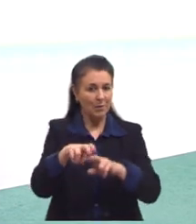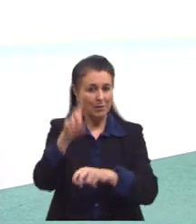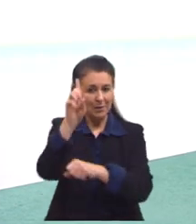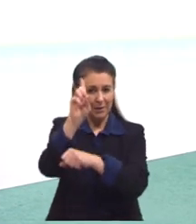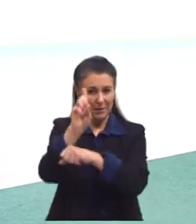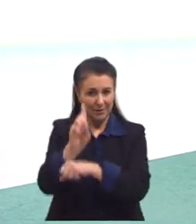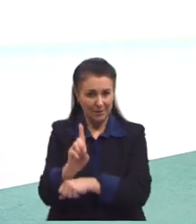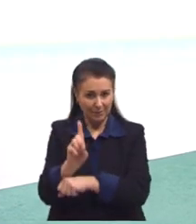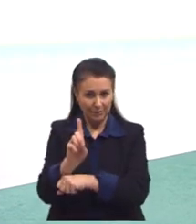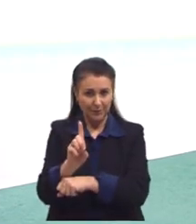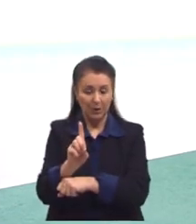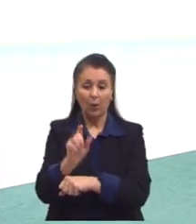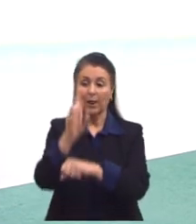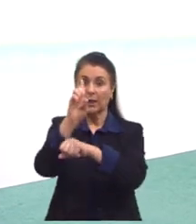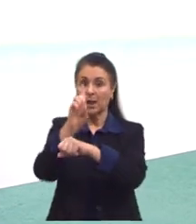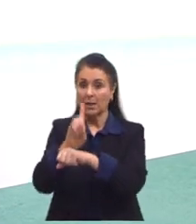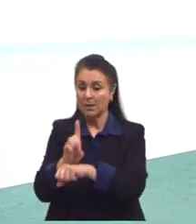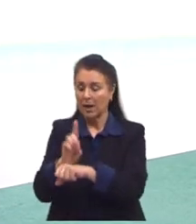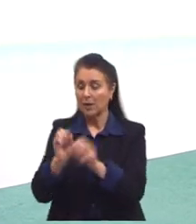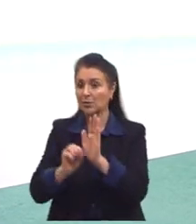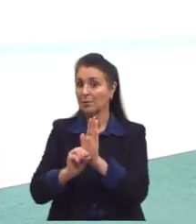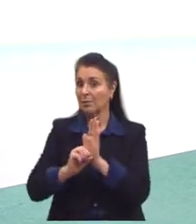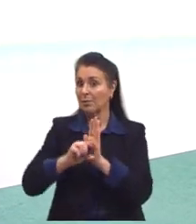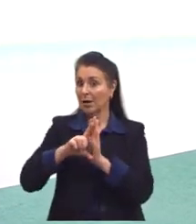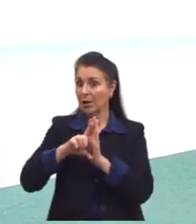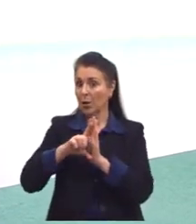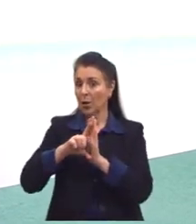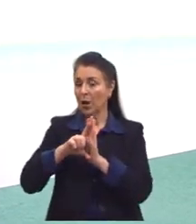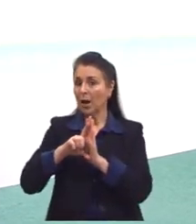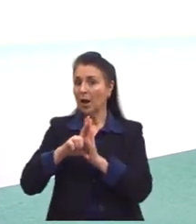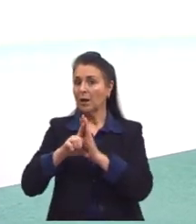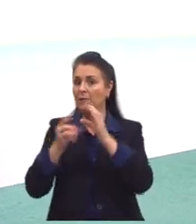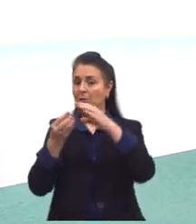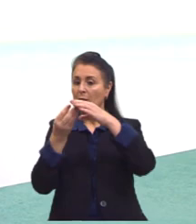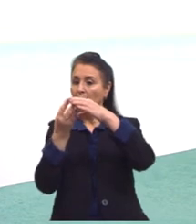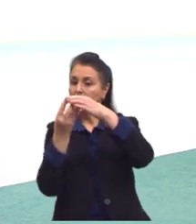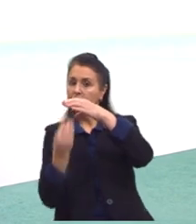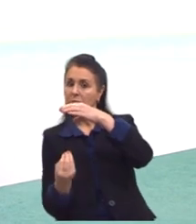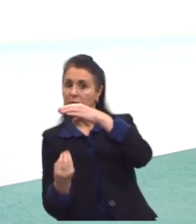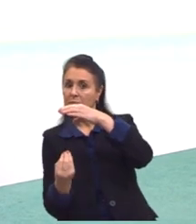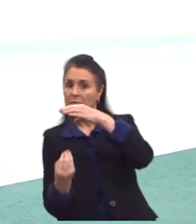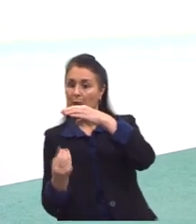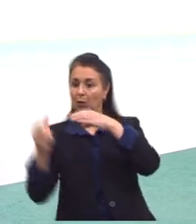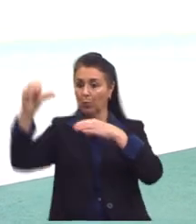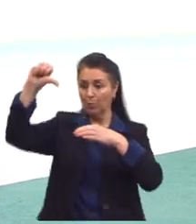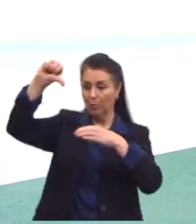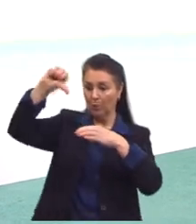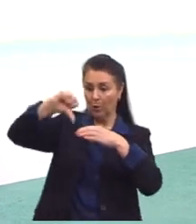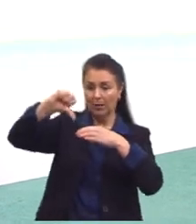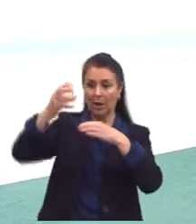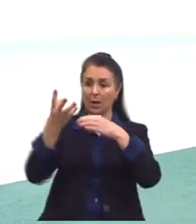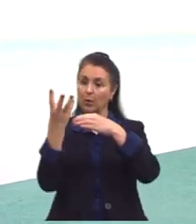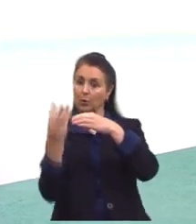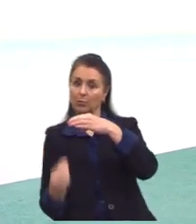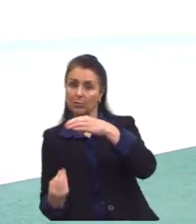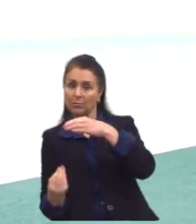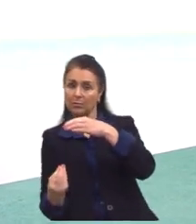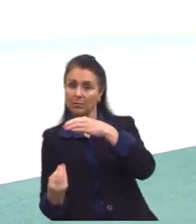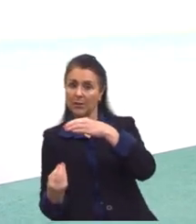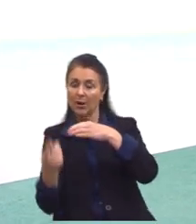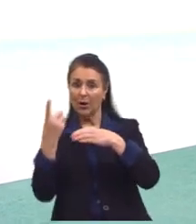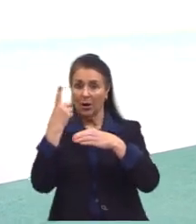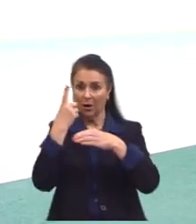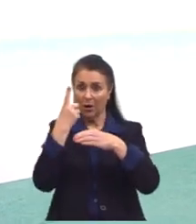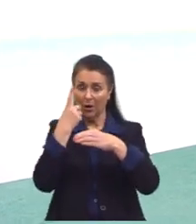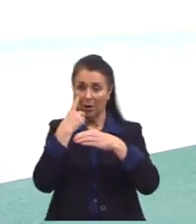coisas com densidade maior, elas vão tender a ficar ao fundo quando a gente coloca esses líquidos juntos. Então, a gente vai fazer uma